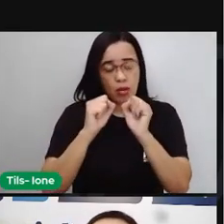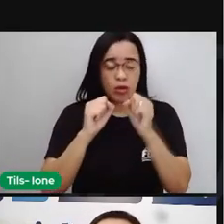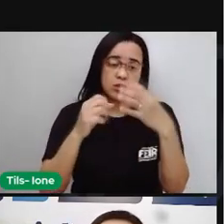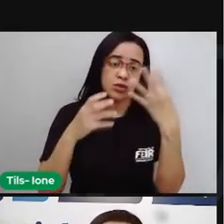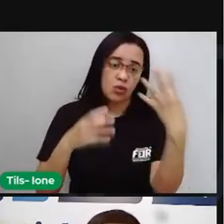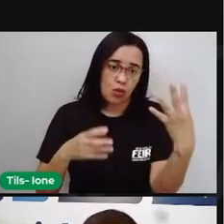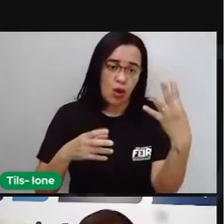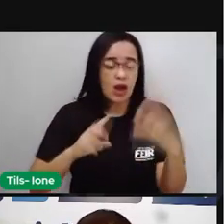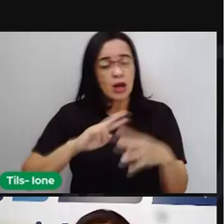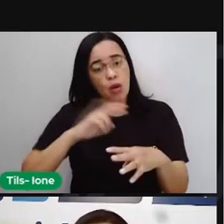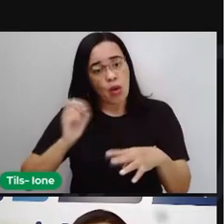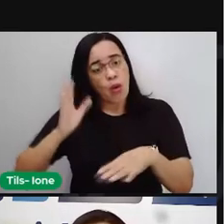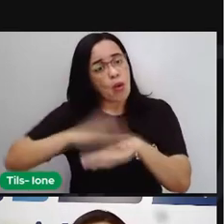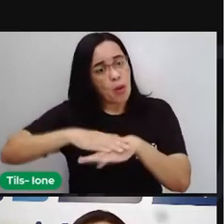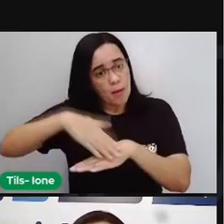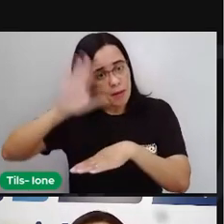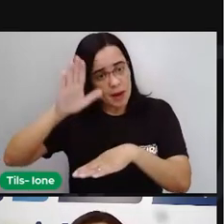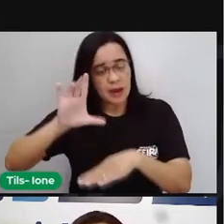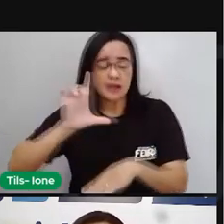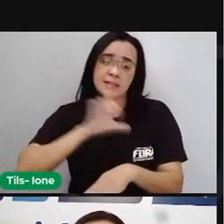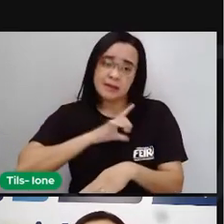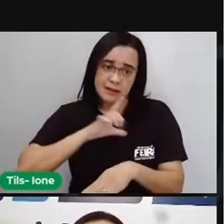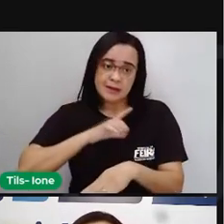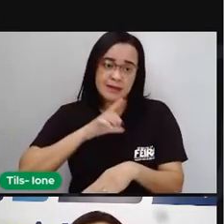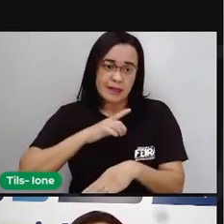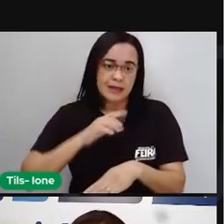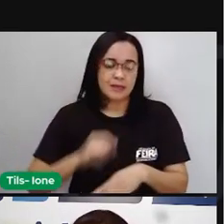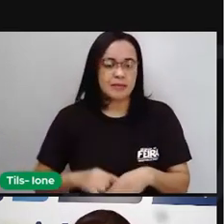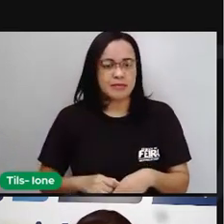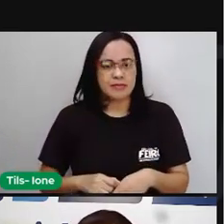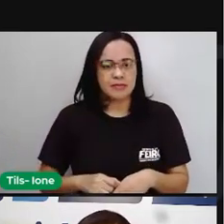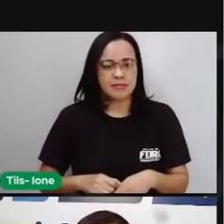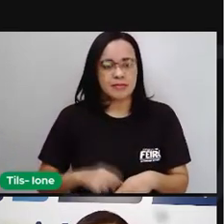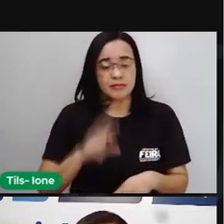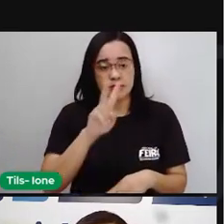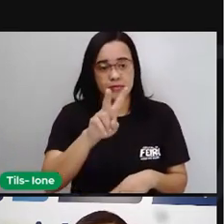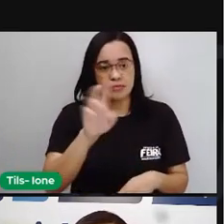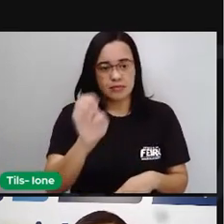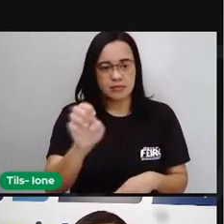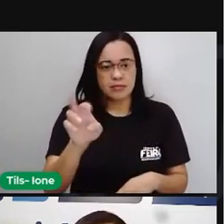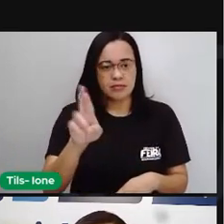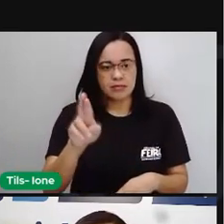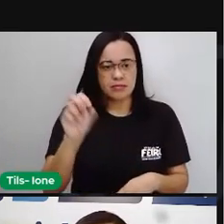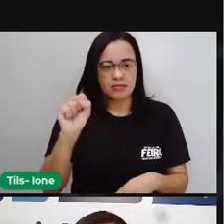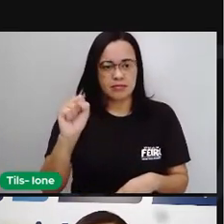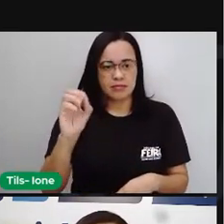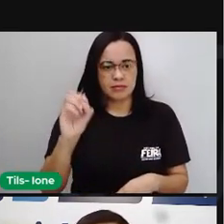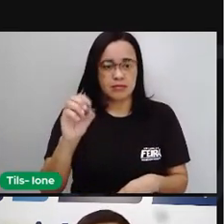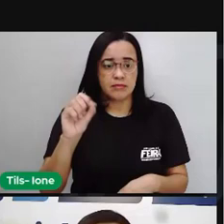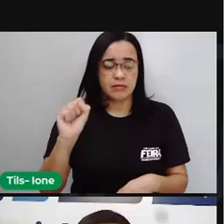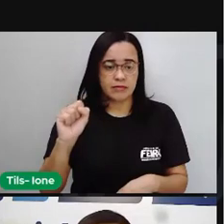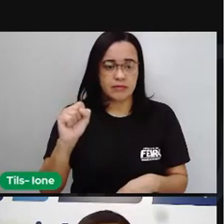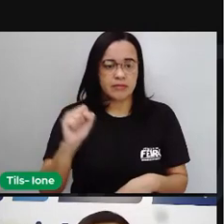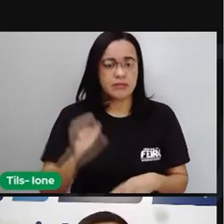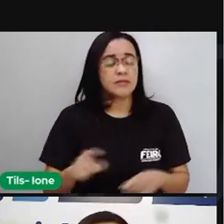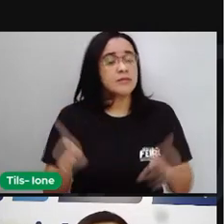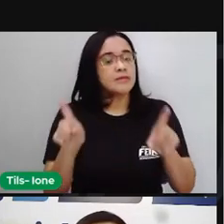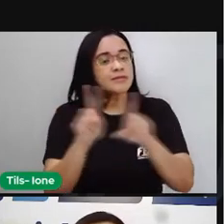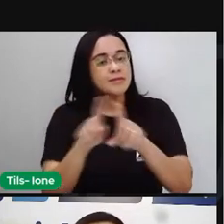ou por mais versos. Depende aí do formato que o poema tem. E rima.